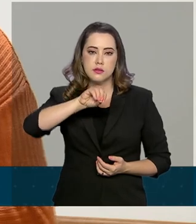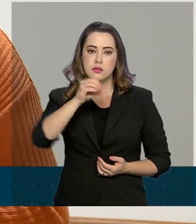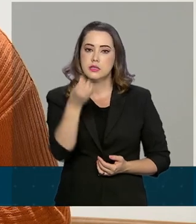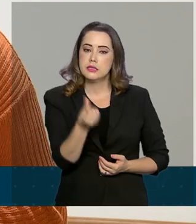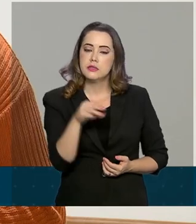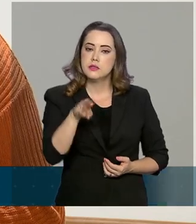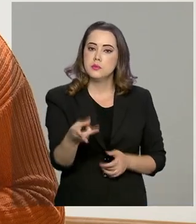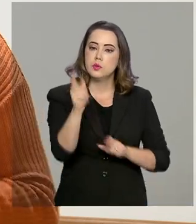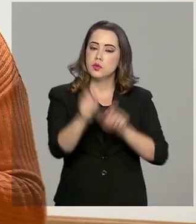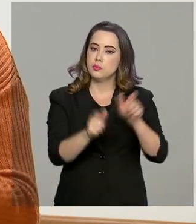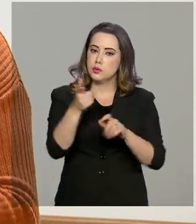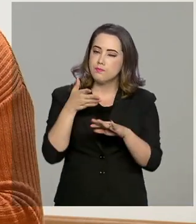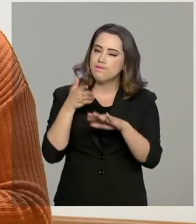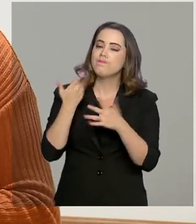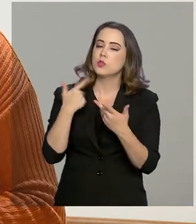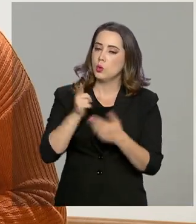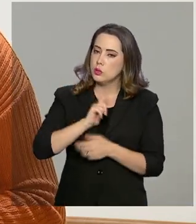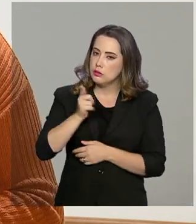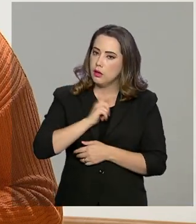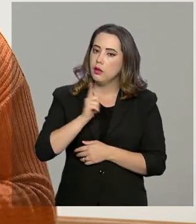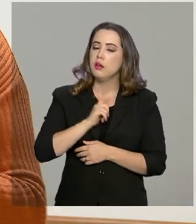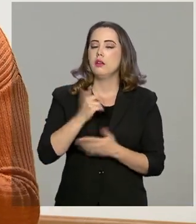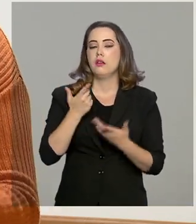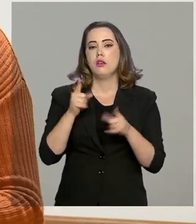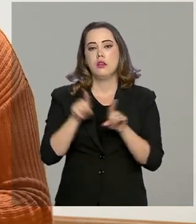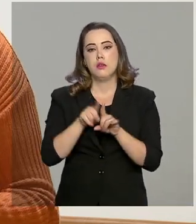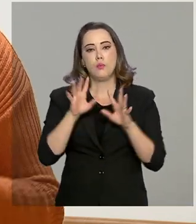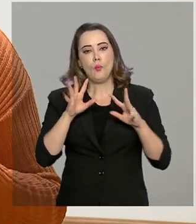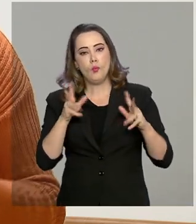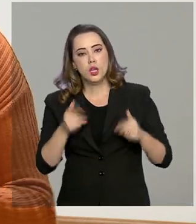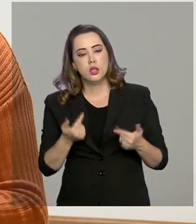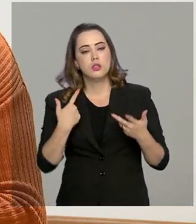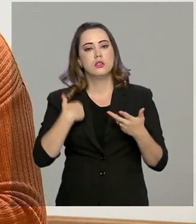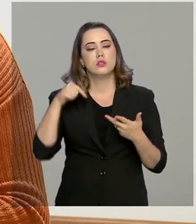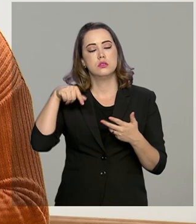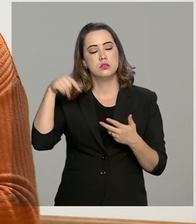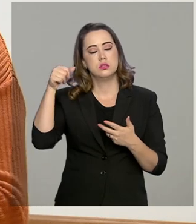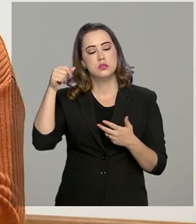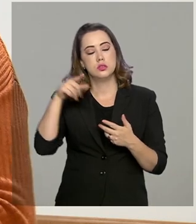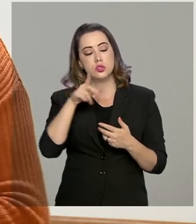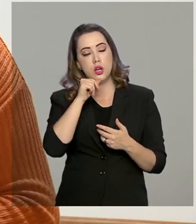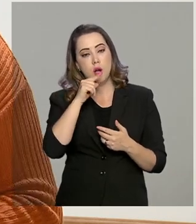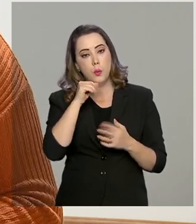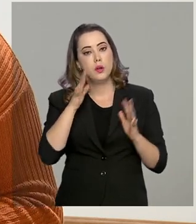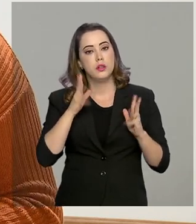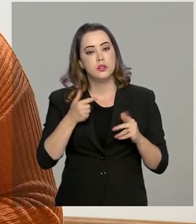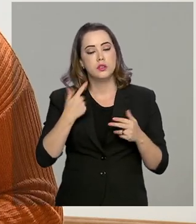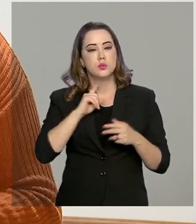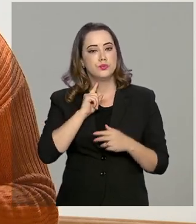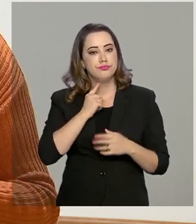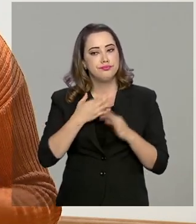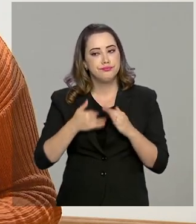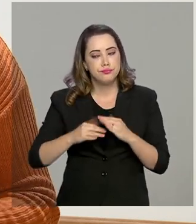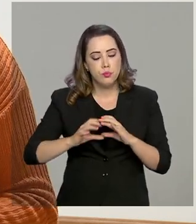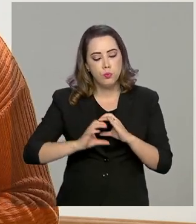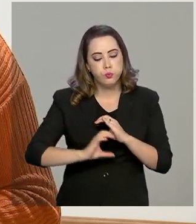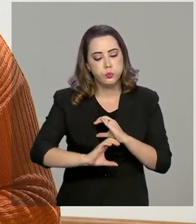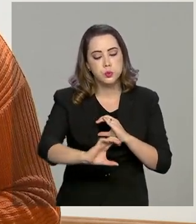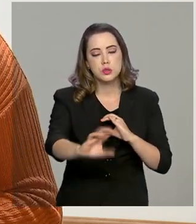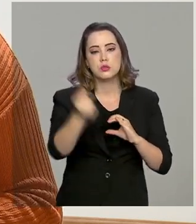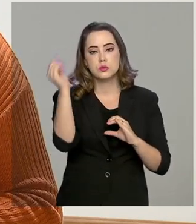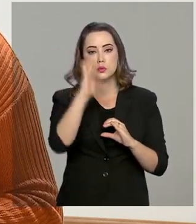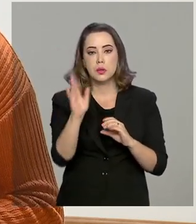e esgoto no país. Mas o desafio do Governo é promover a universalização do saneamento básico, especialmente